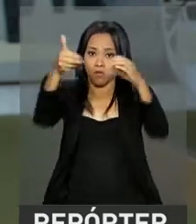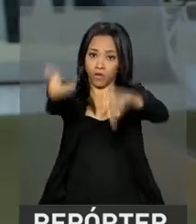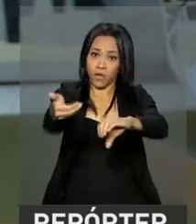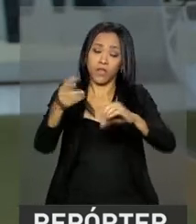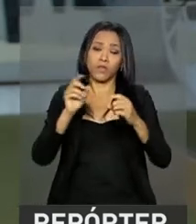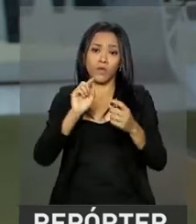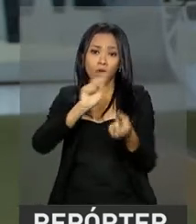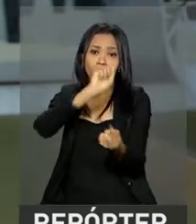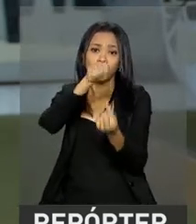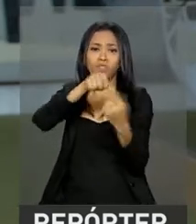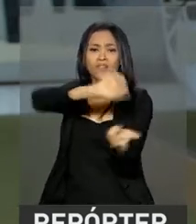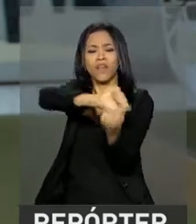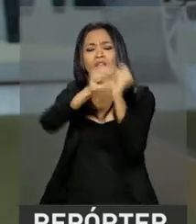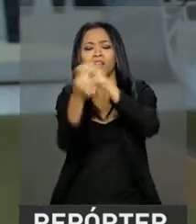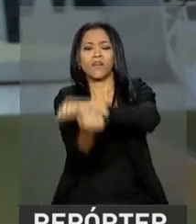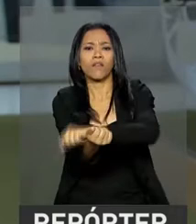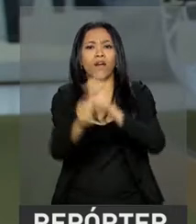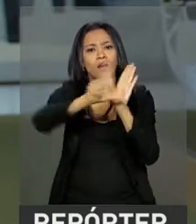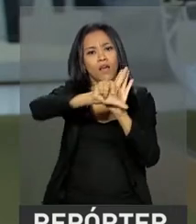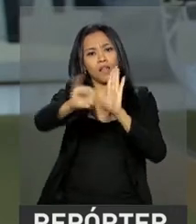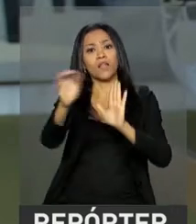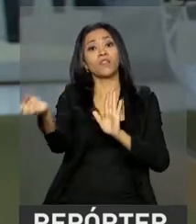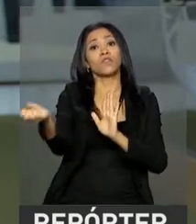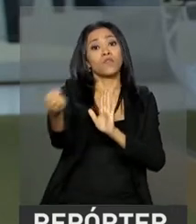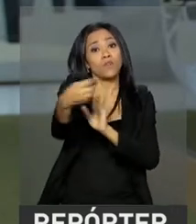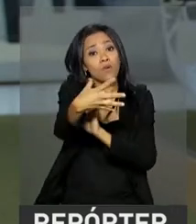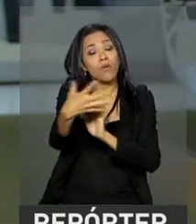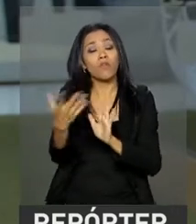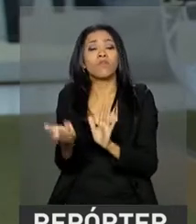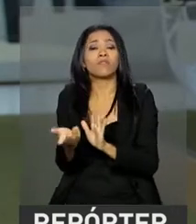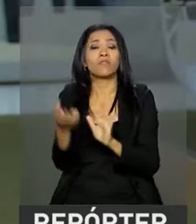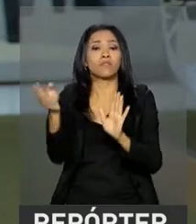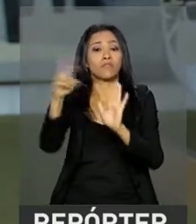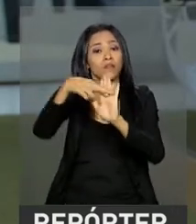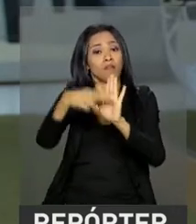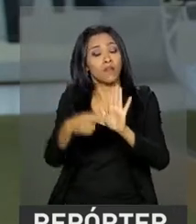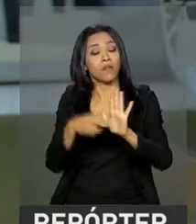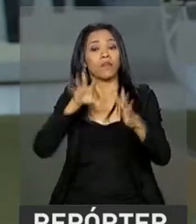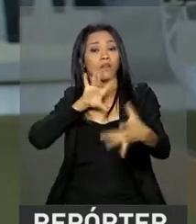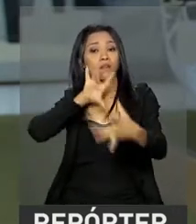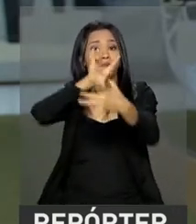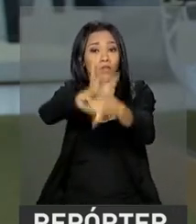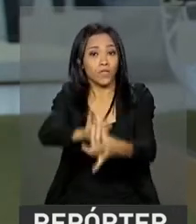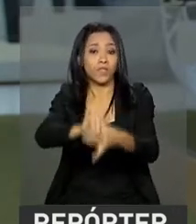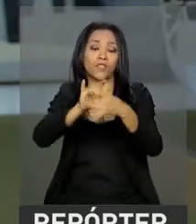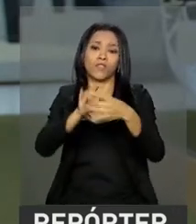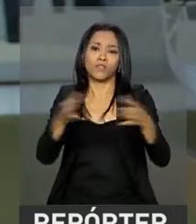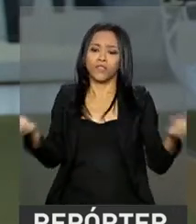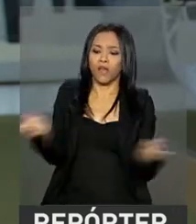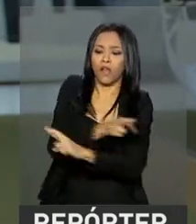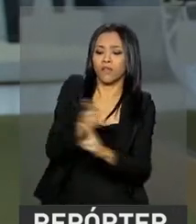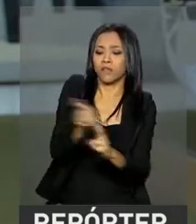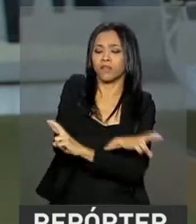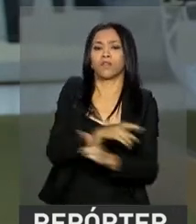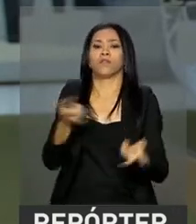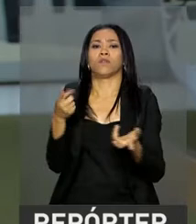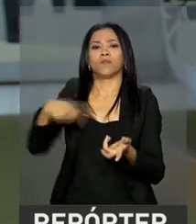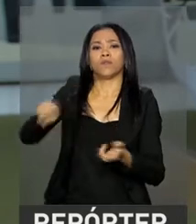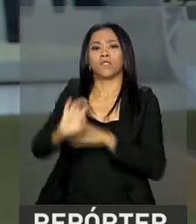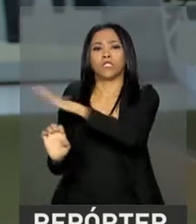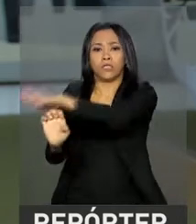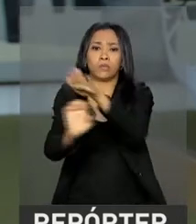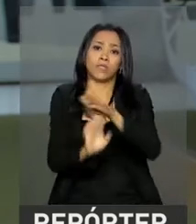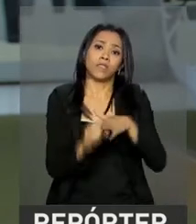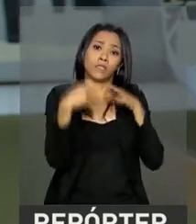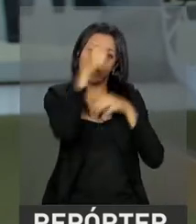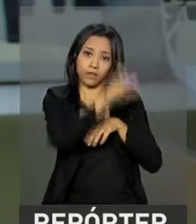adequar à legislação as novas condições do mercado de trabalho, as novas relações trabalhistas nesse mundo contemporâneo,